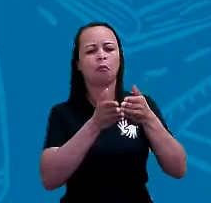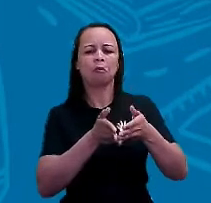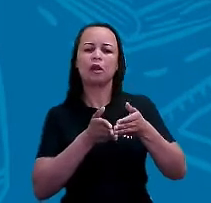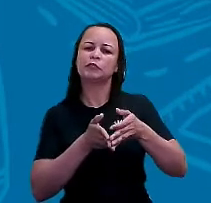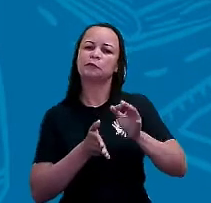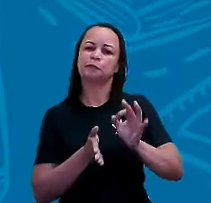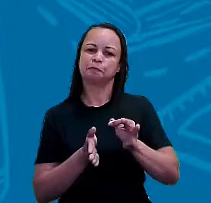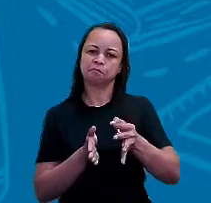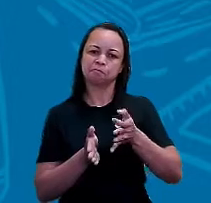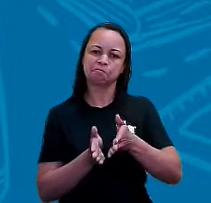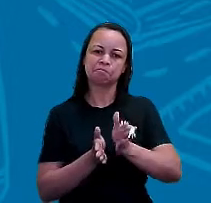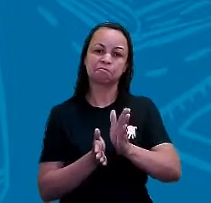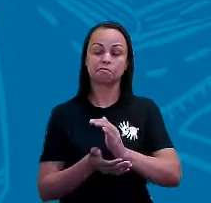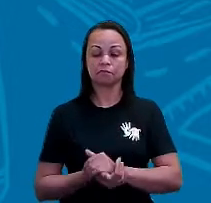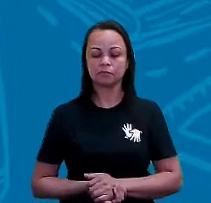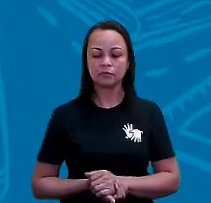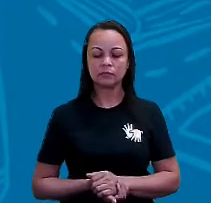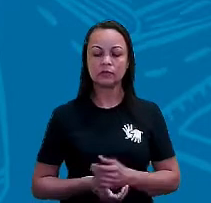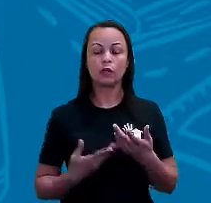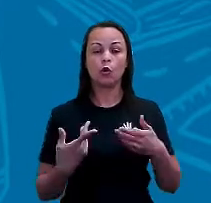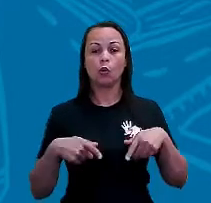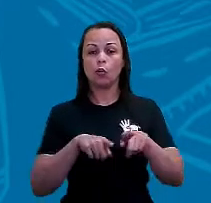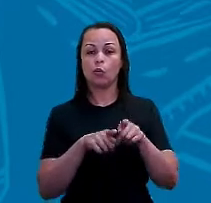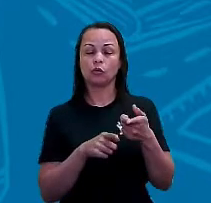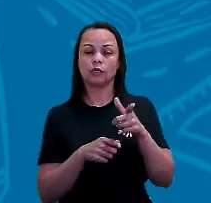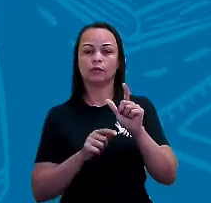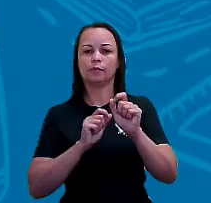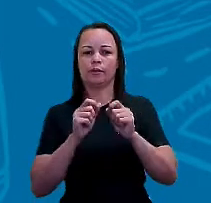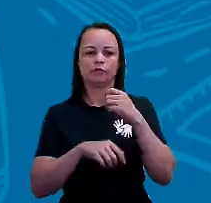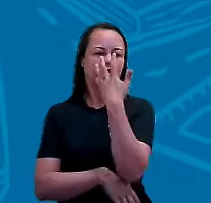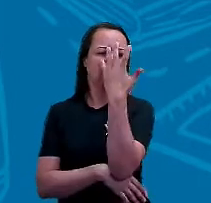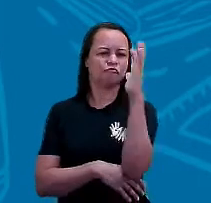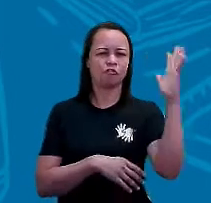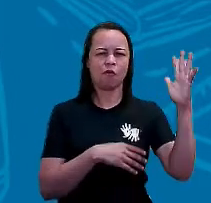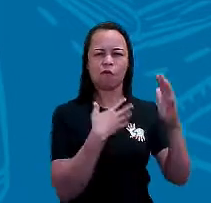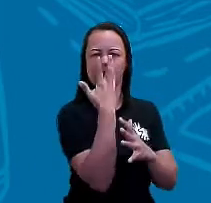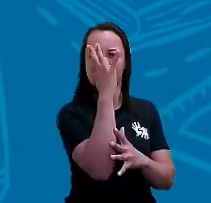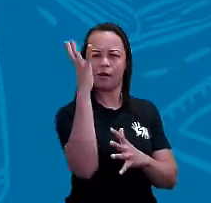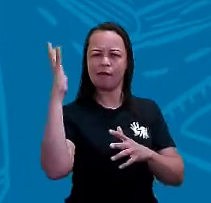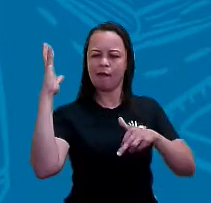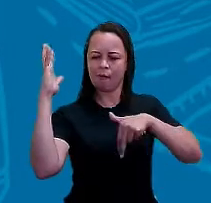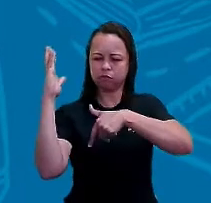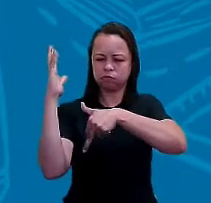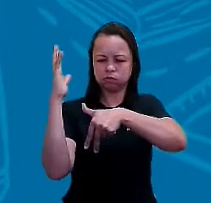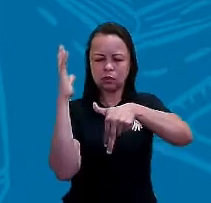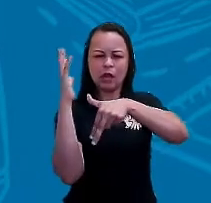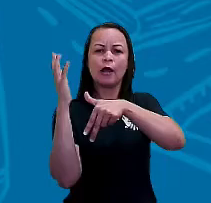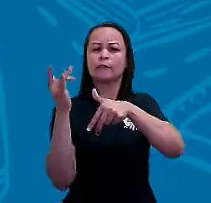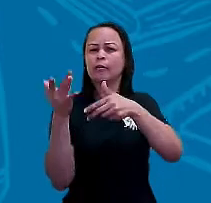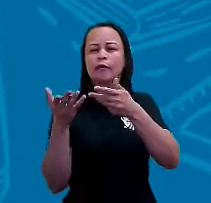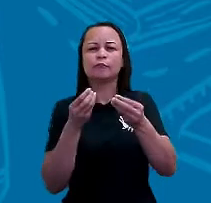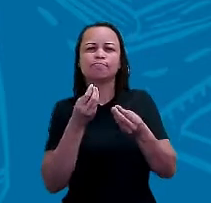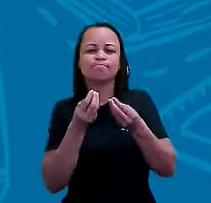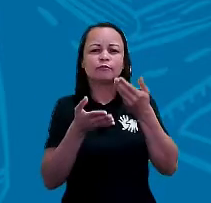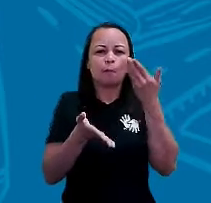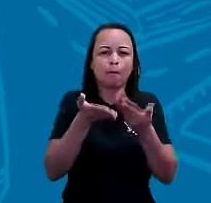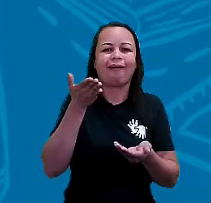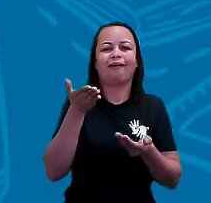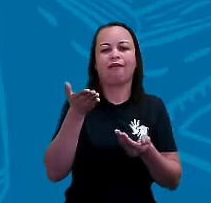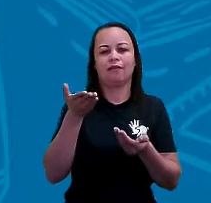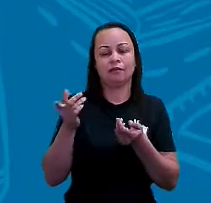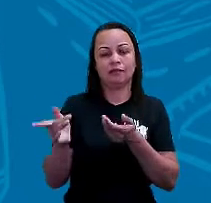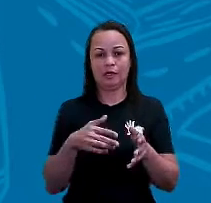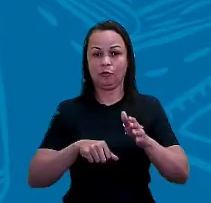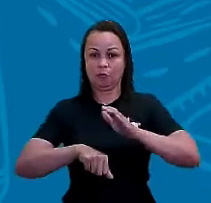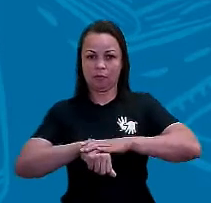também, quando a gente está dentro de uma floresta, numa mata, e a gente acaba, por vezes, se perdendo, a